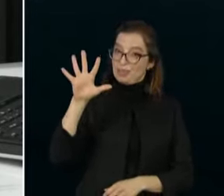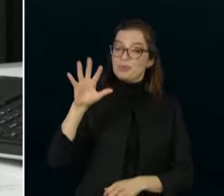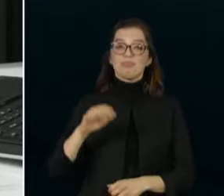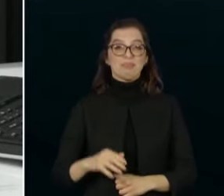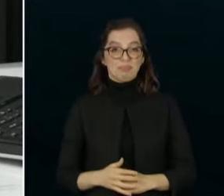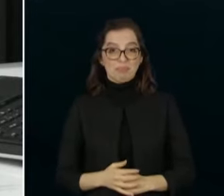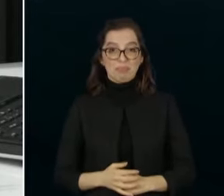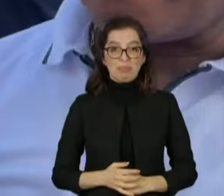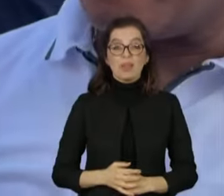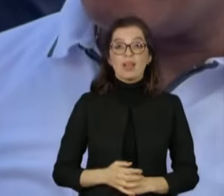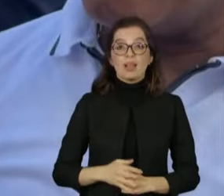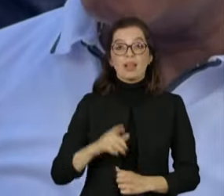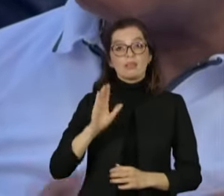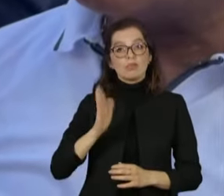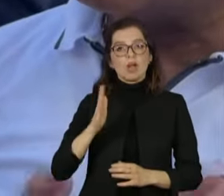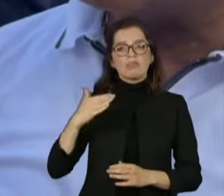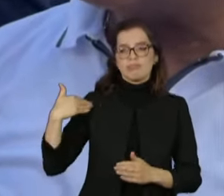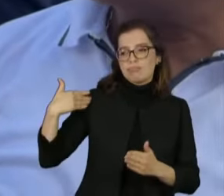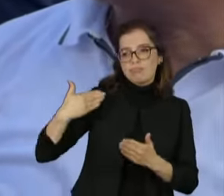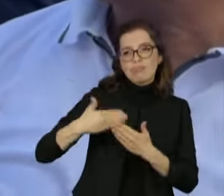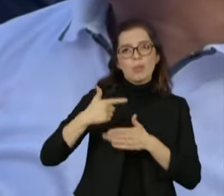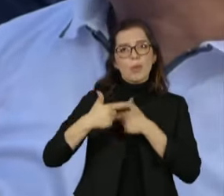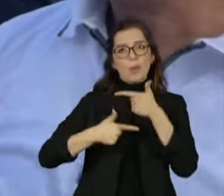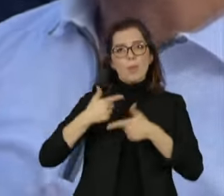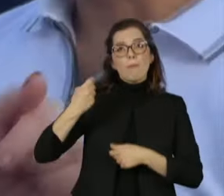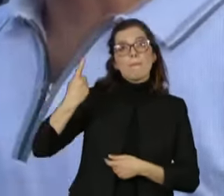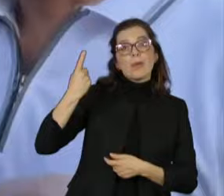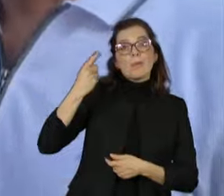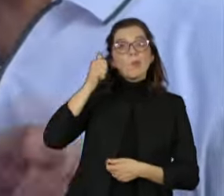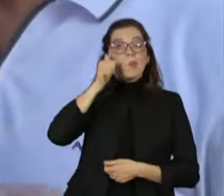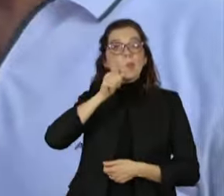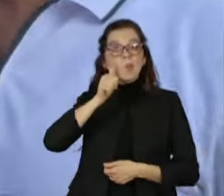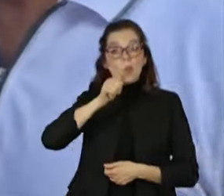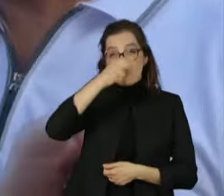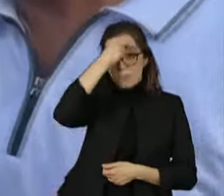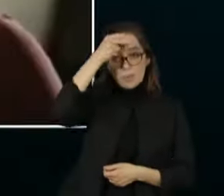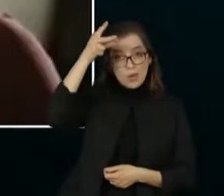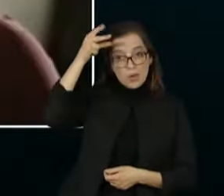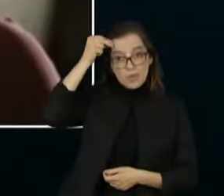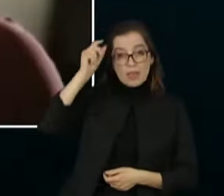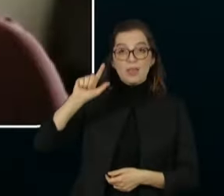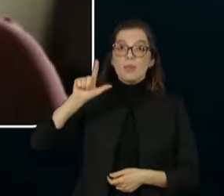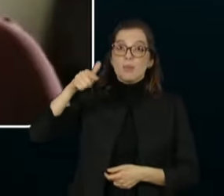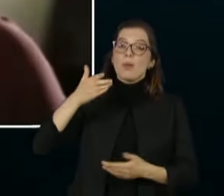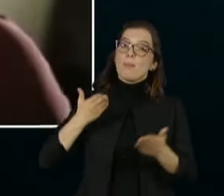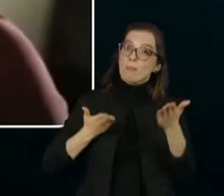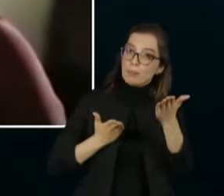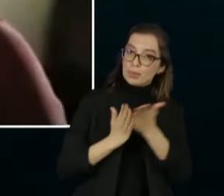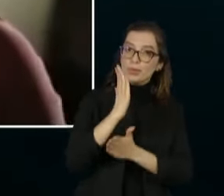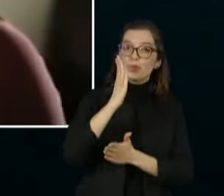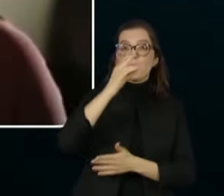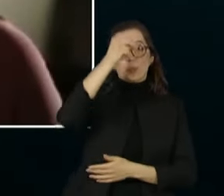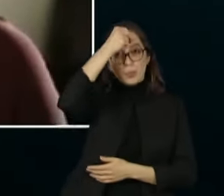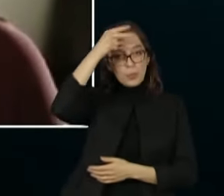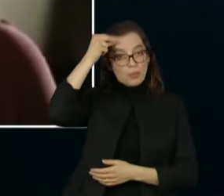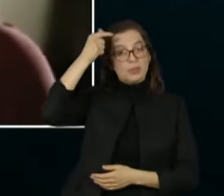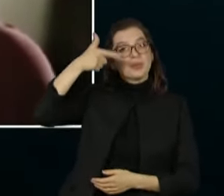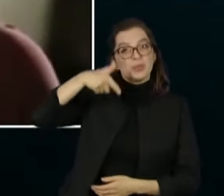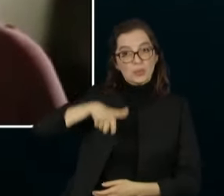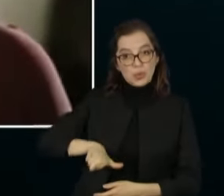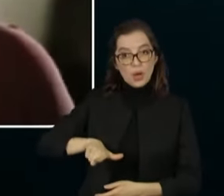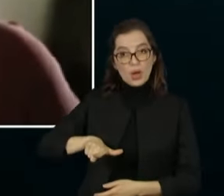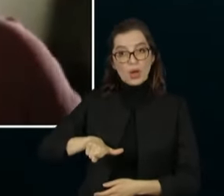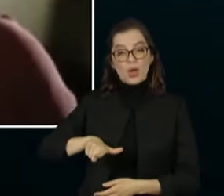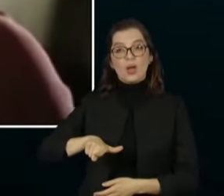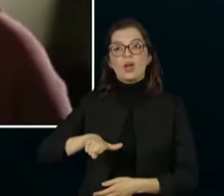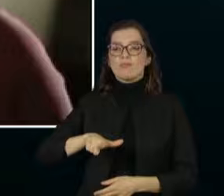Lagoas, sua cidade natal, sendo reeleita com quase 80% dos votos. Em 2010, tornou-se a primeira vice